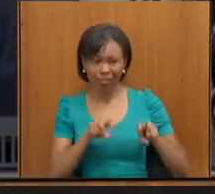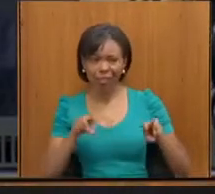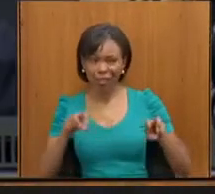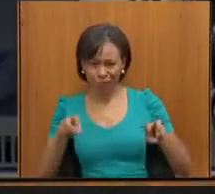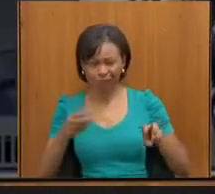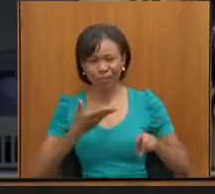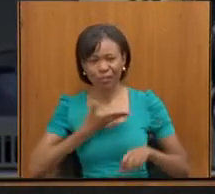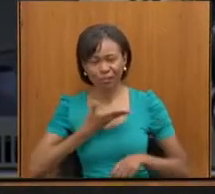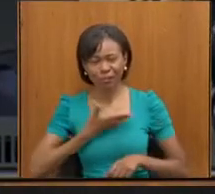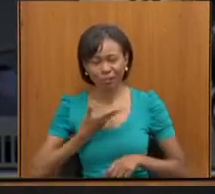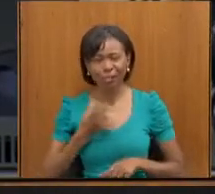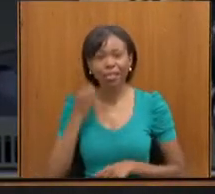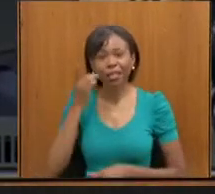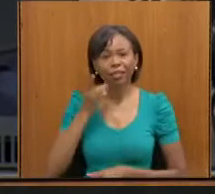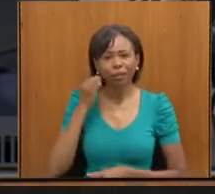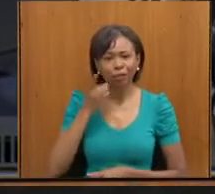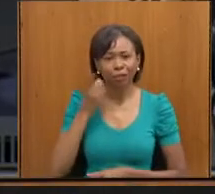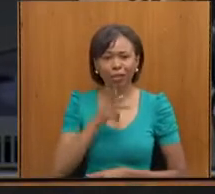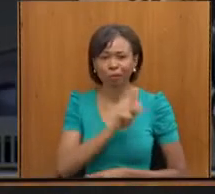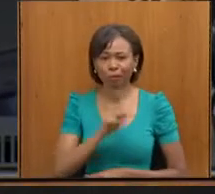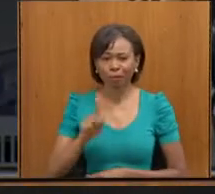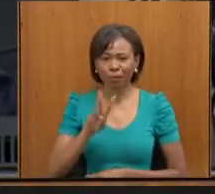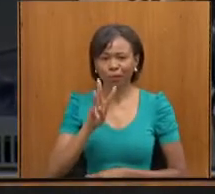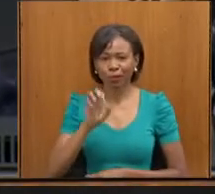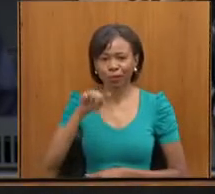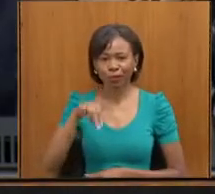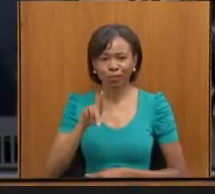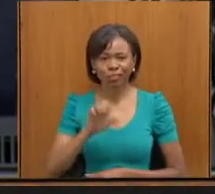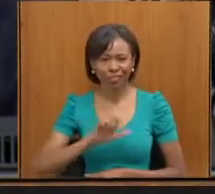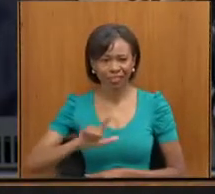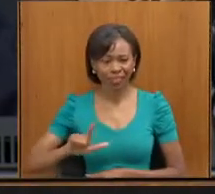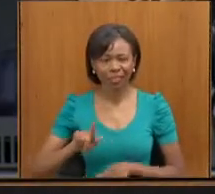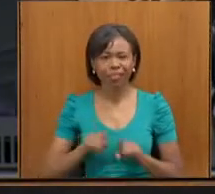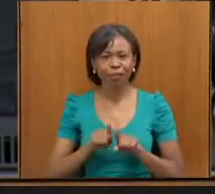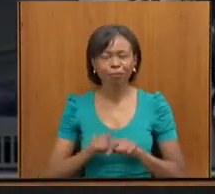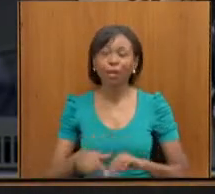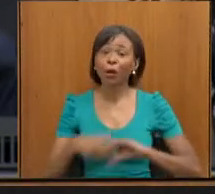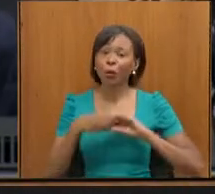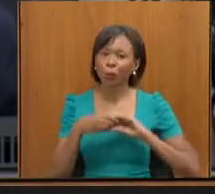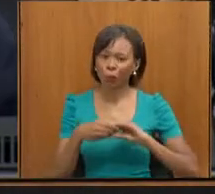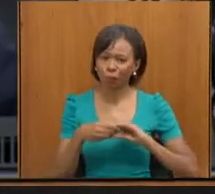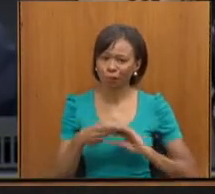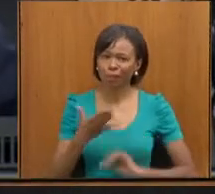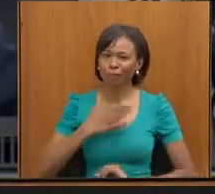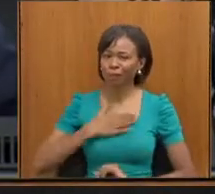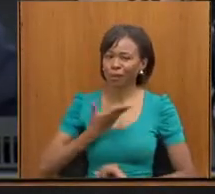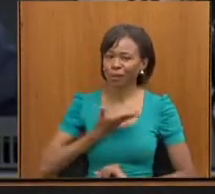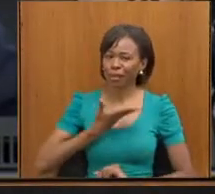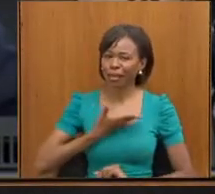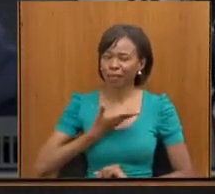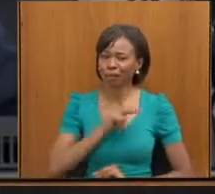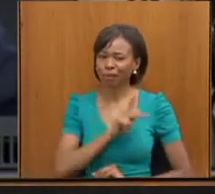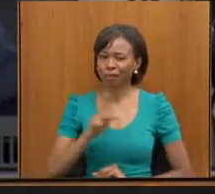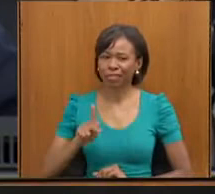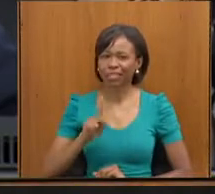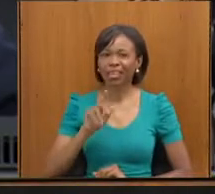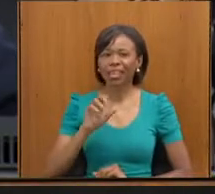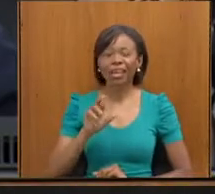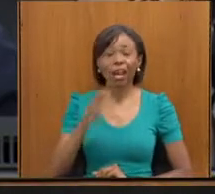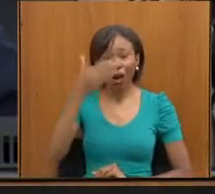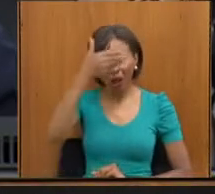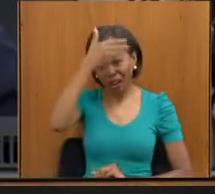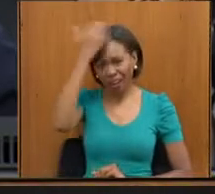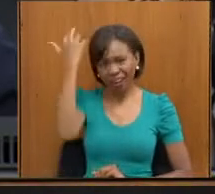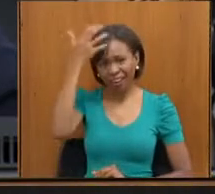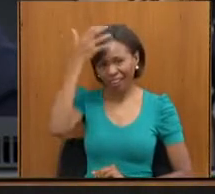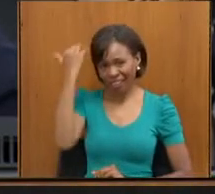na pessoa do deputado, presidente, professor Wendel. Quero cumprimentar o meu amigo presidente Roberto Carlos, que nos acompanha,